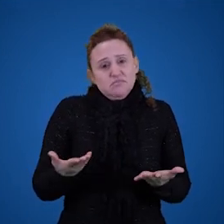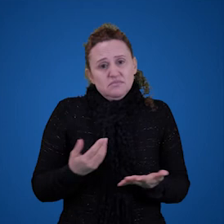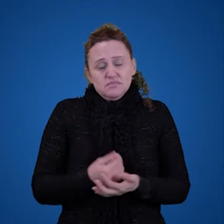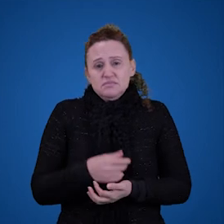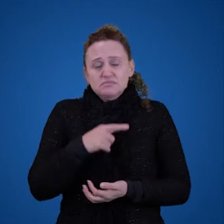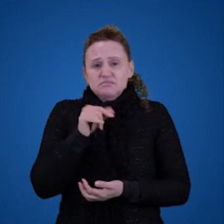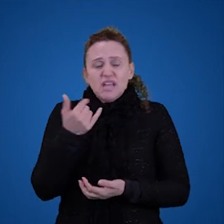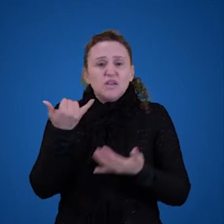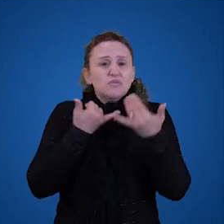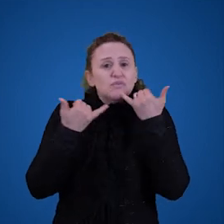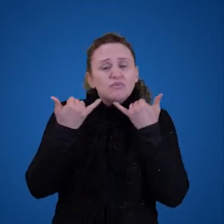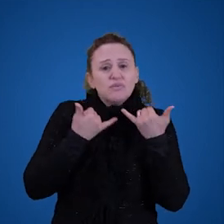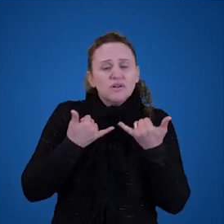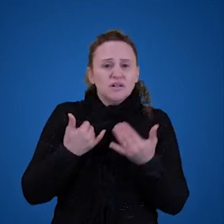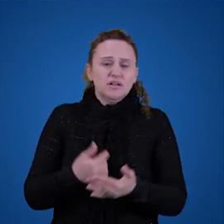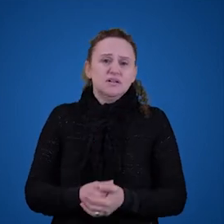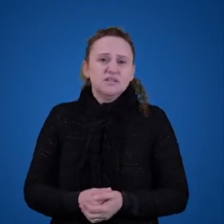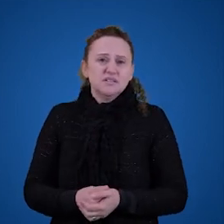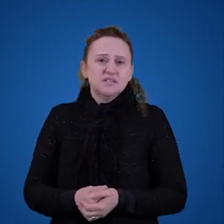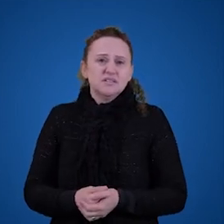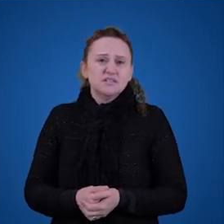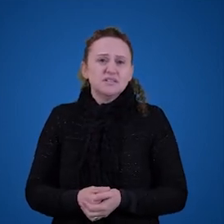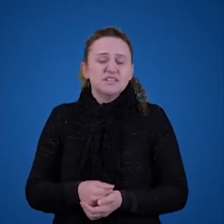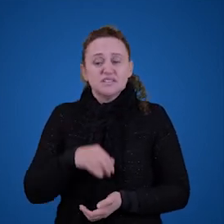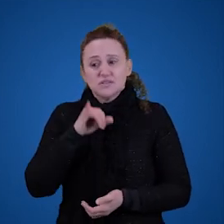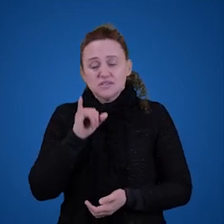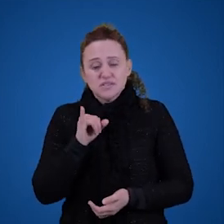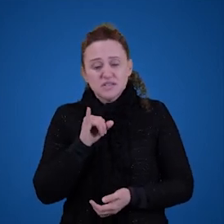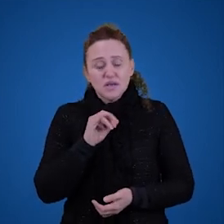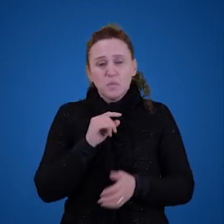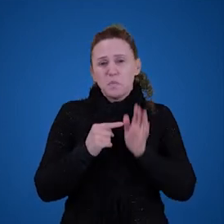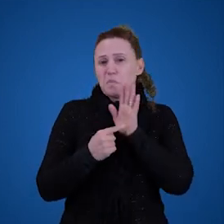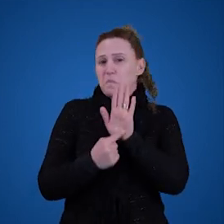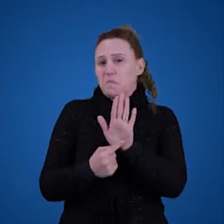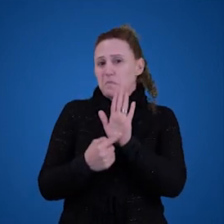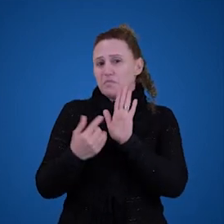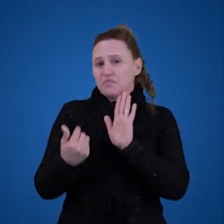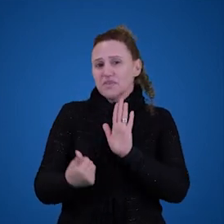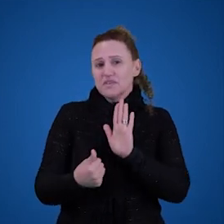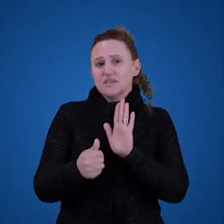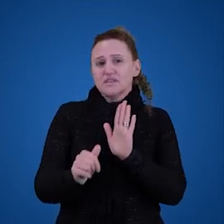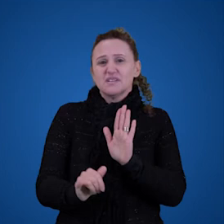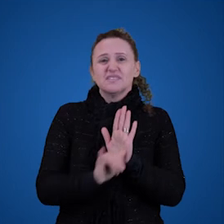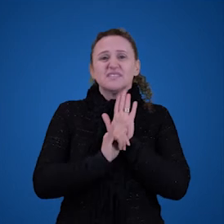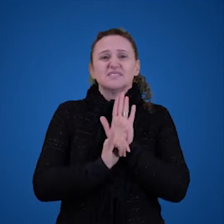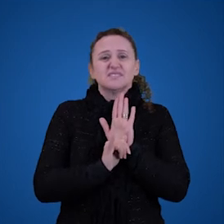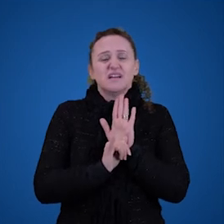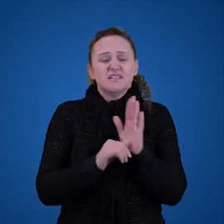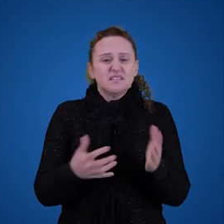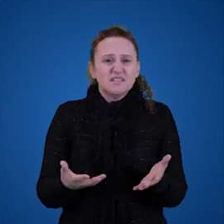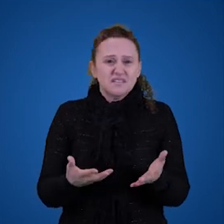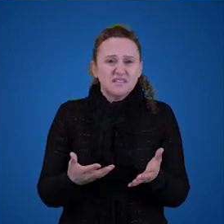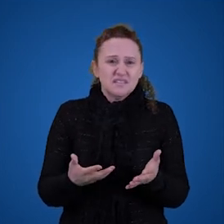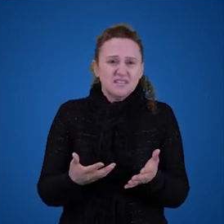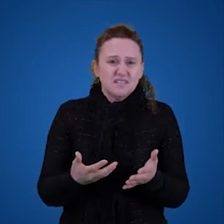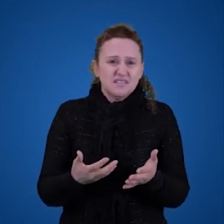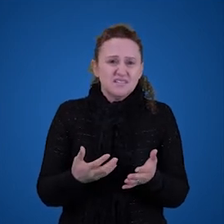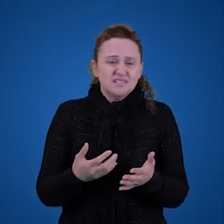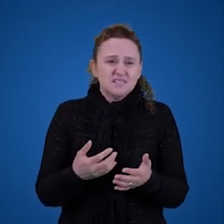só que C não aponta uma identidade trivial ela é uma identidade mas ela é uma identidade